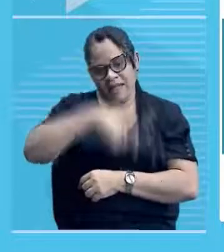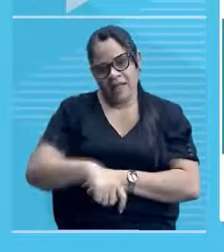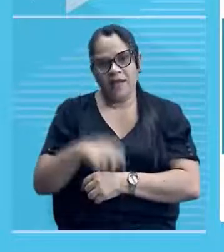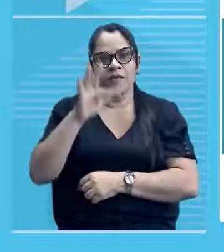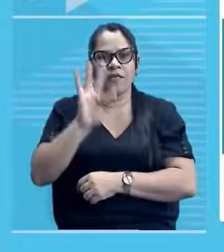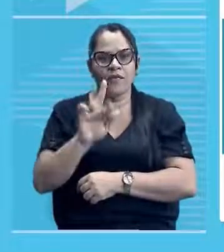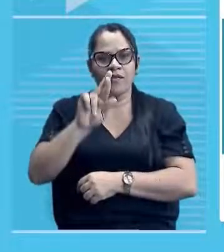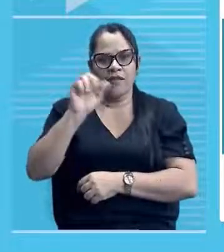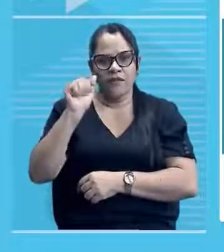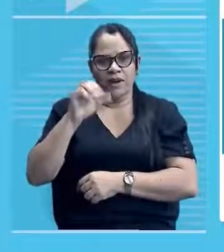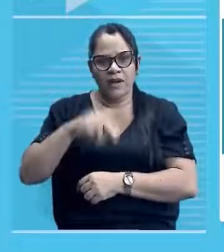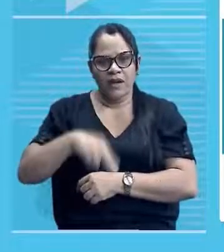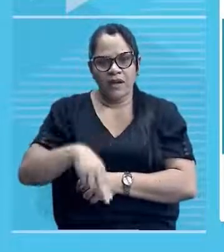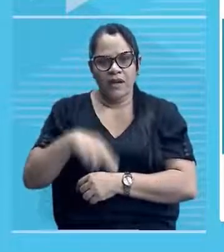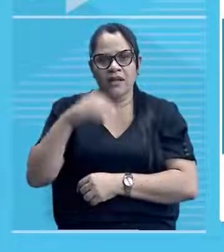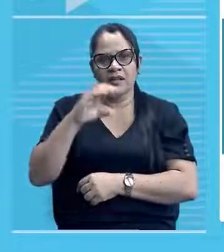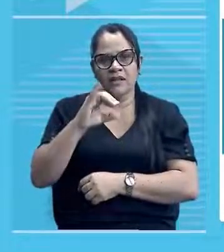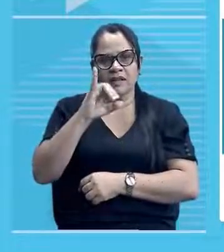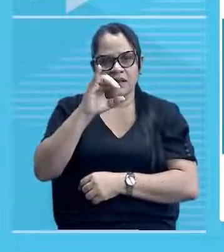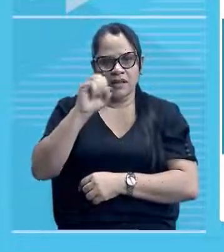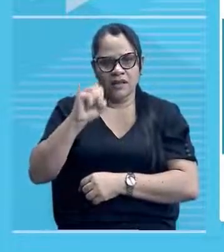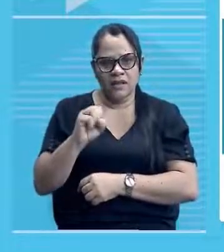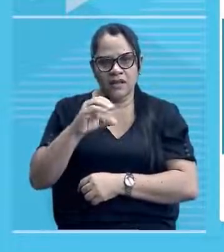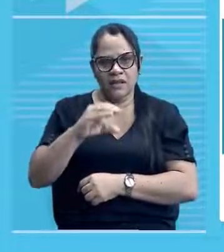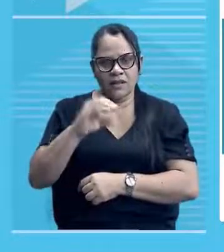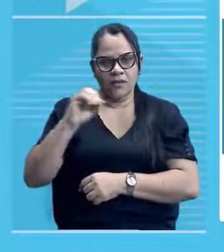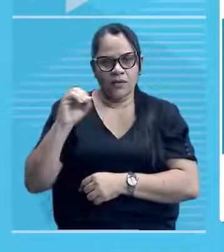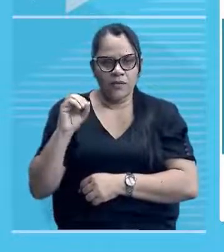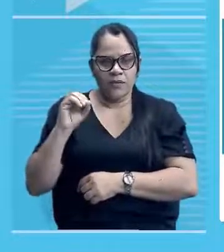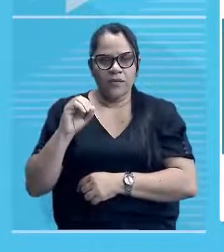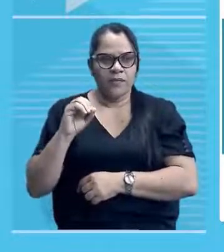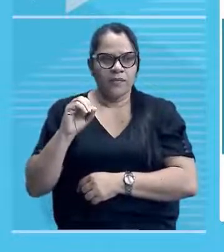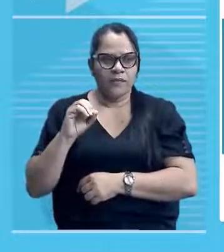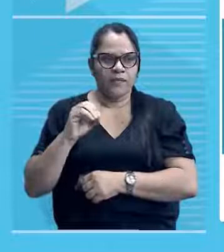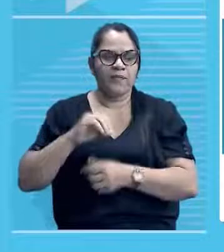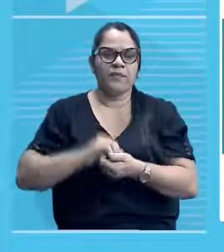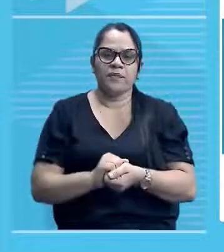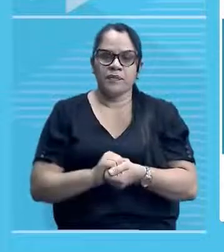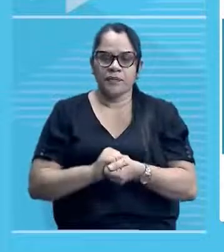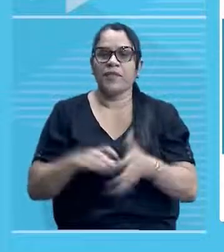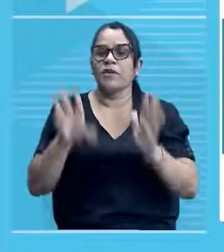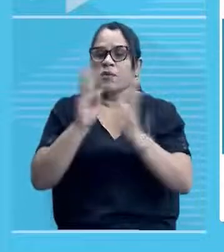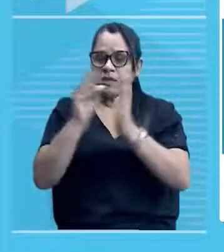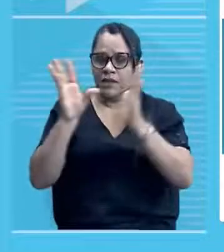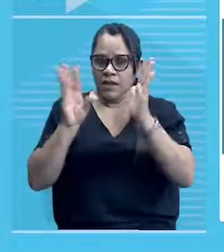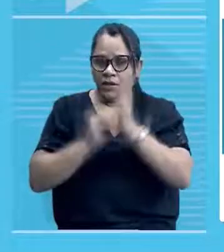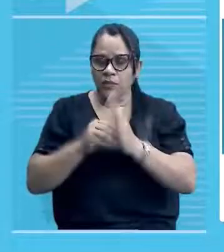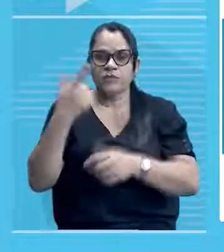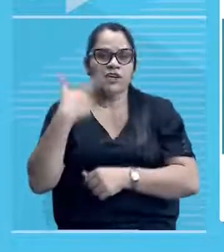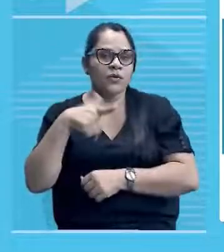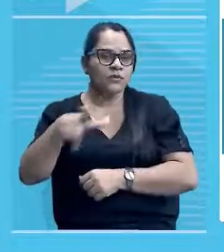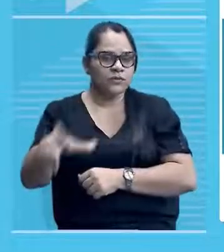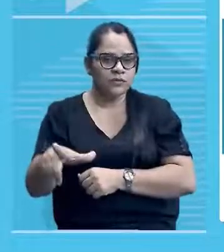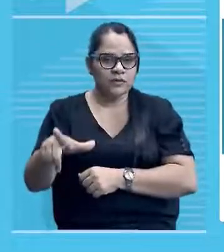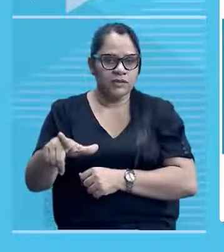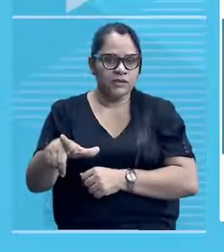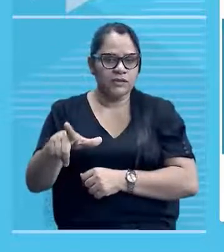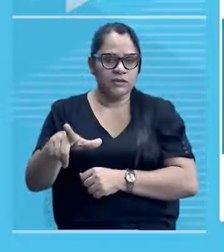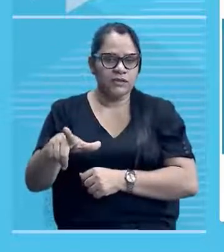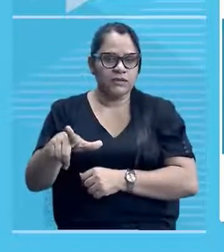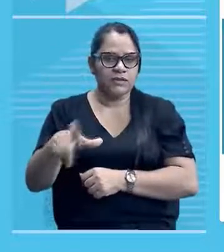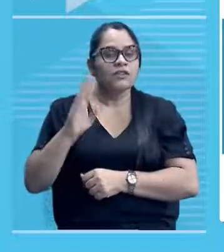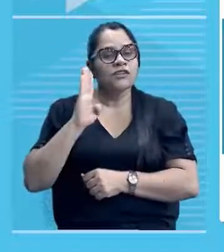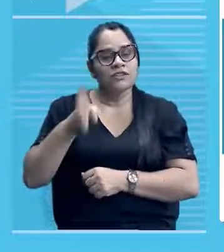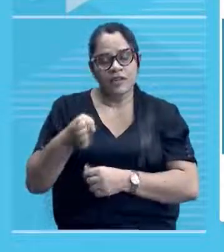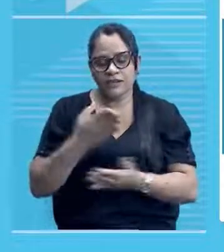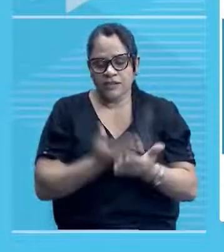disciplina nas trilhas do Piauí. Aventure-se! E o nosso conteúdo, né? A continuidade, nós já estamos trabalhando